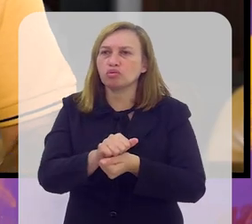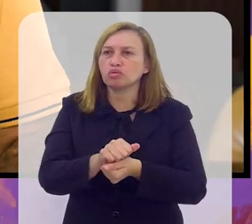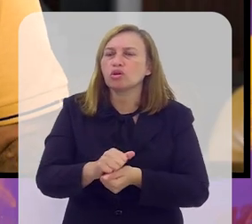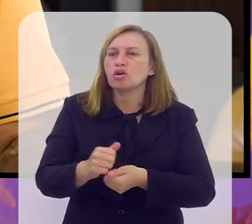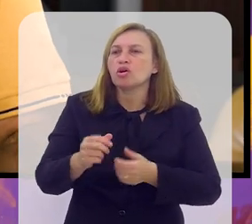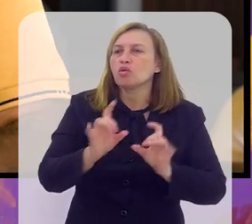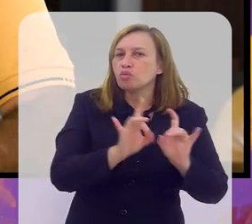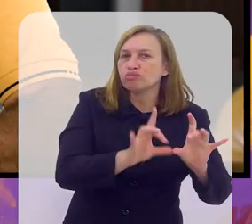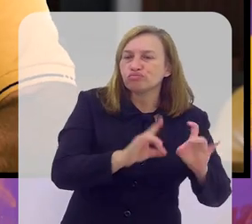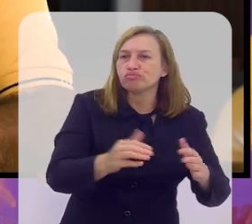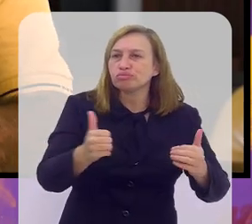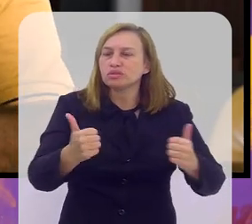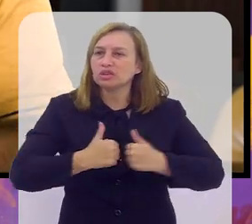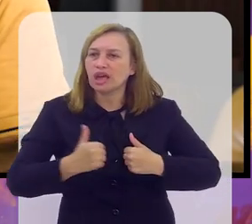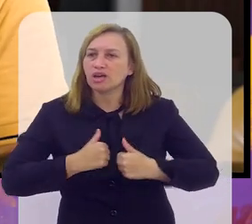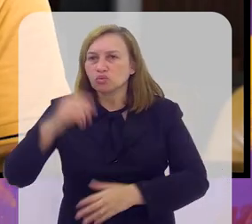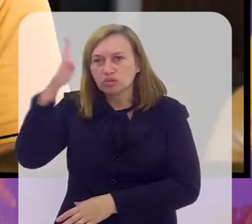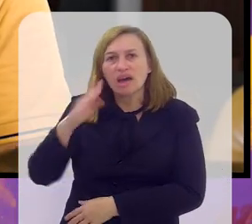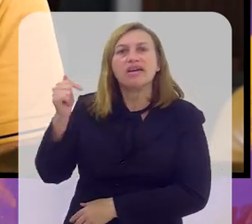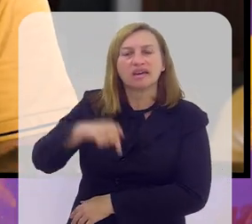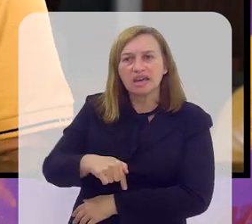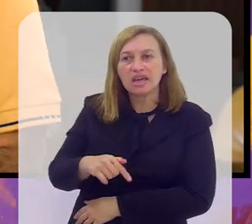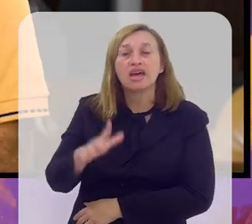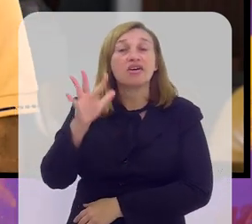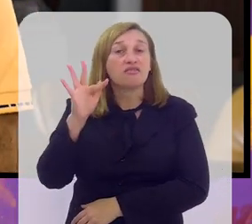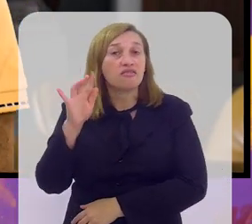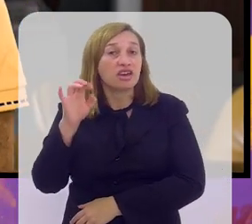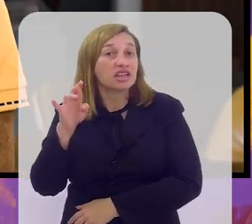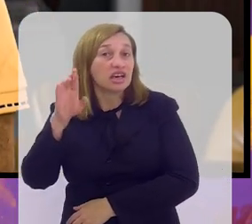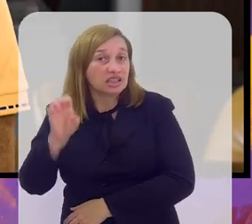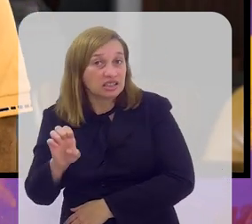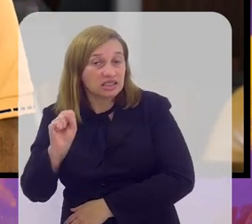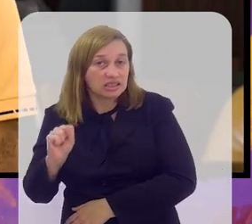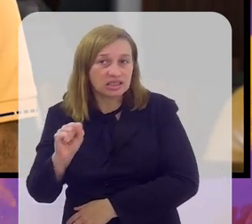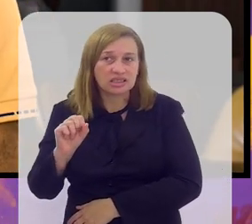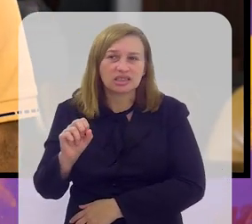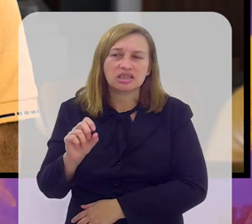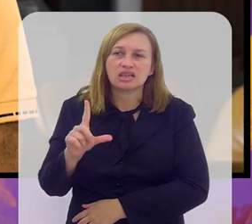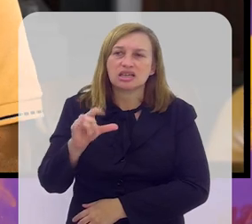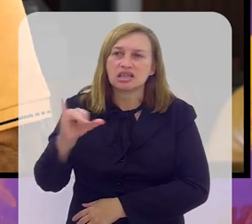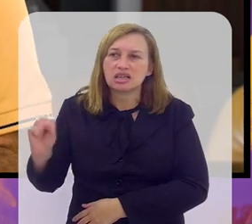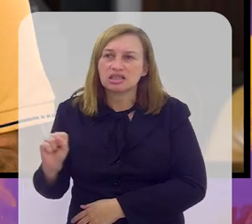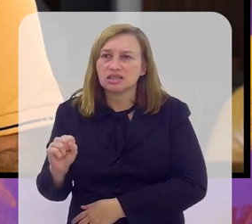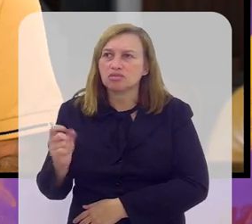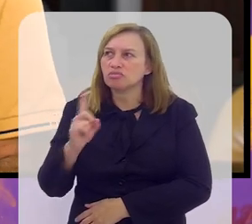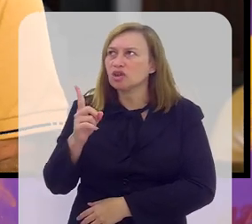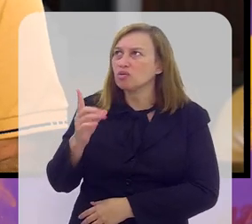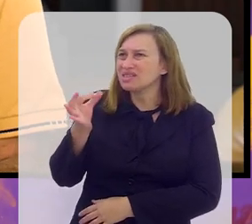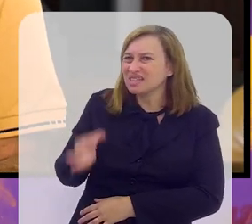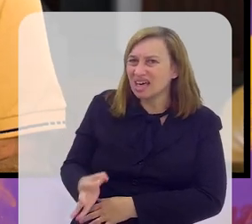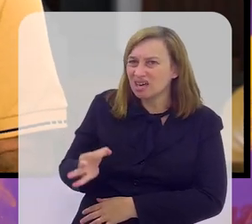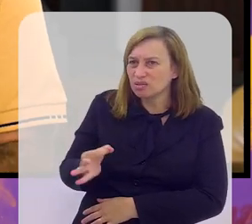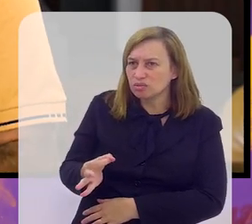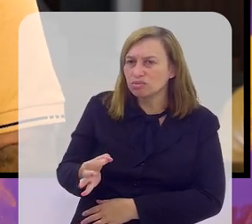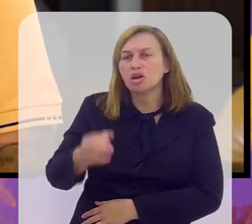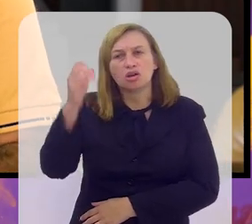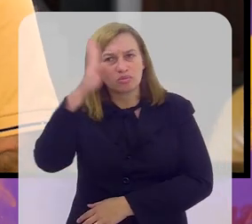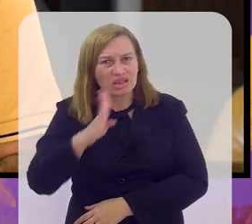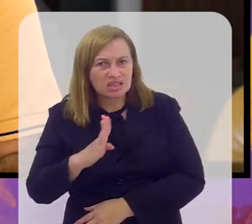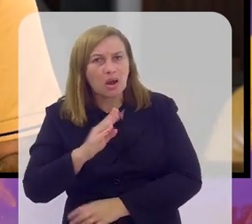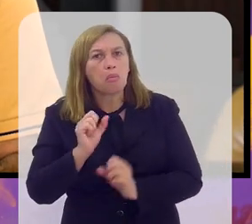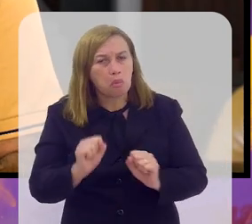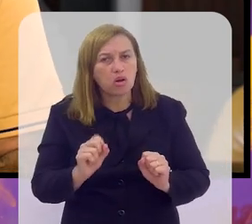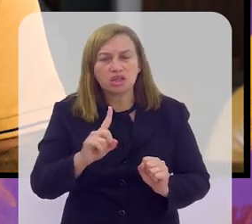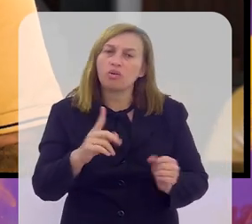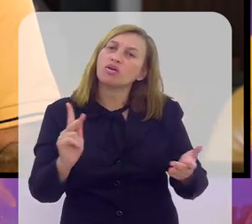concorda com isso? Por exemplo, admitamos que o Fernando Diniz não dê certo na seleção. Torço que isso